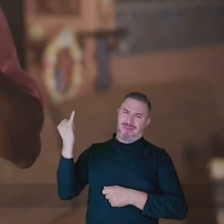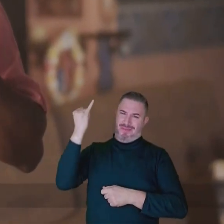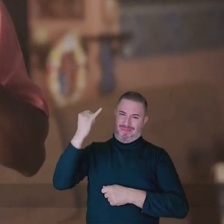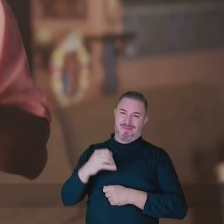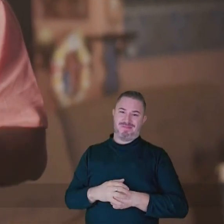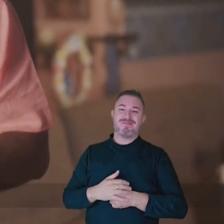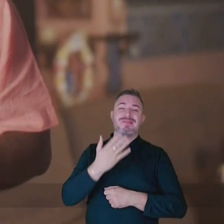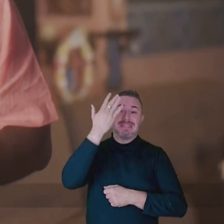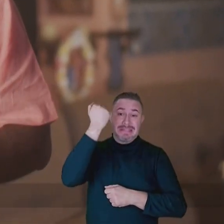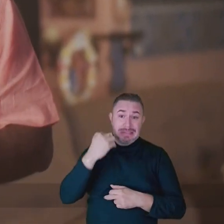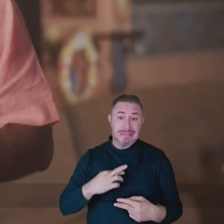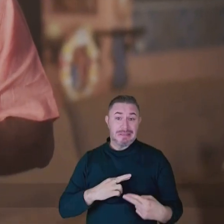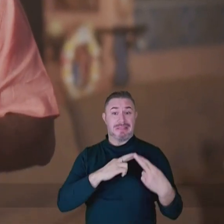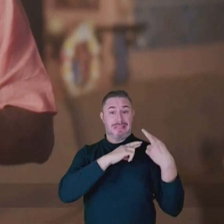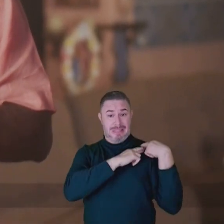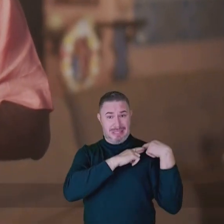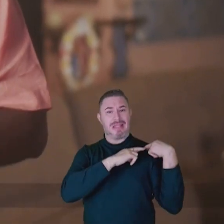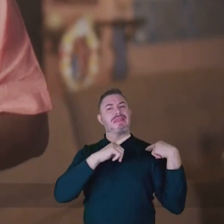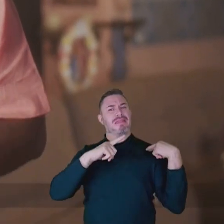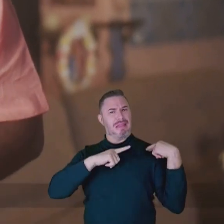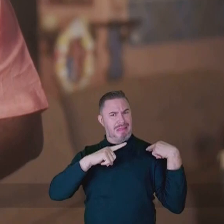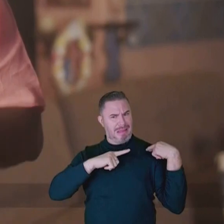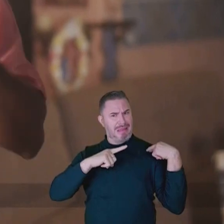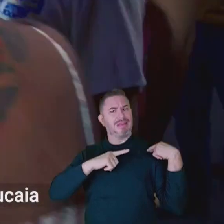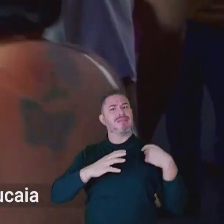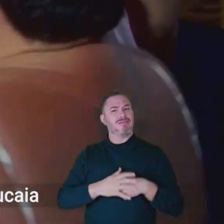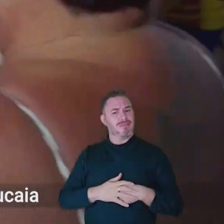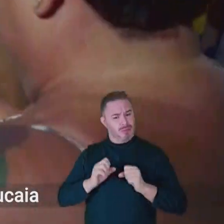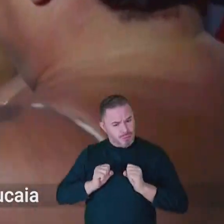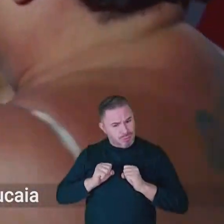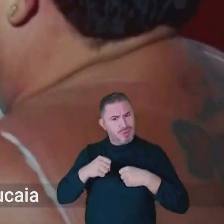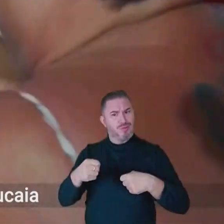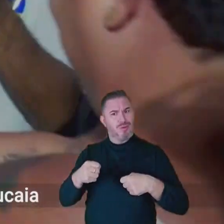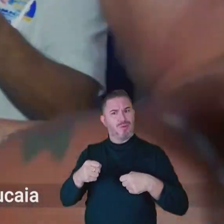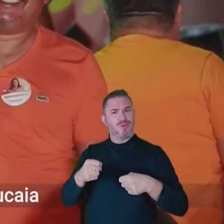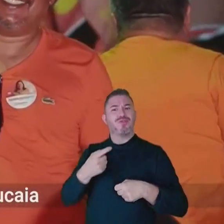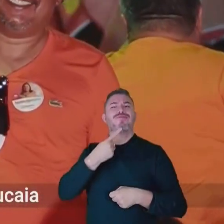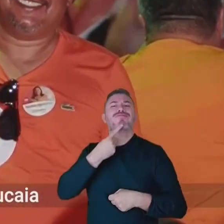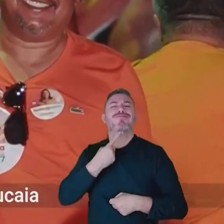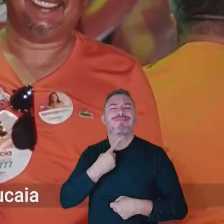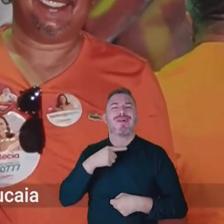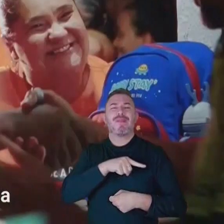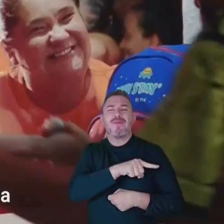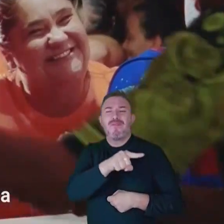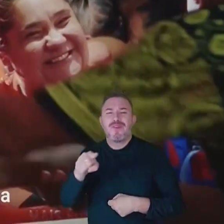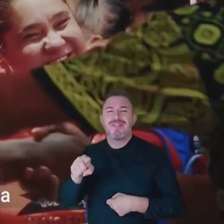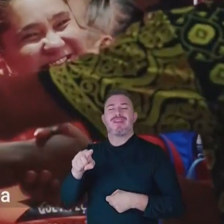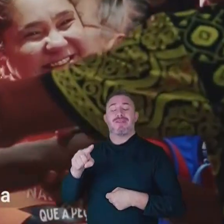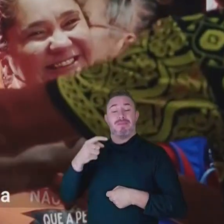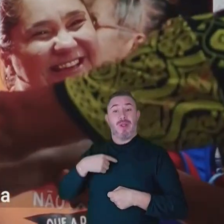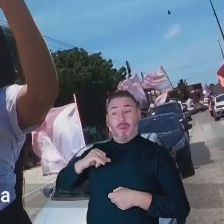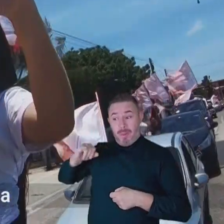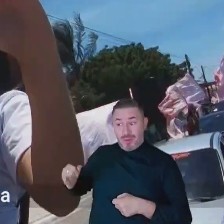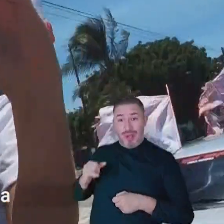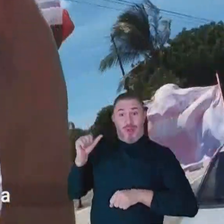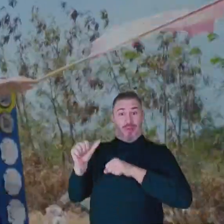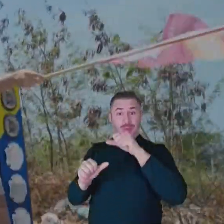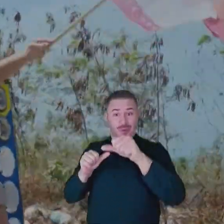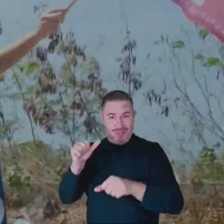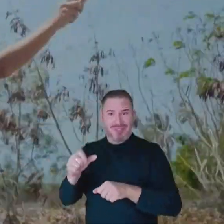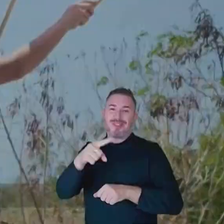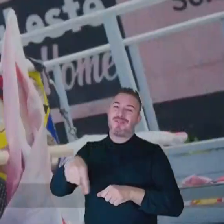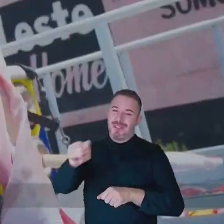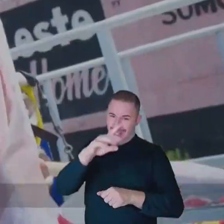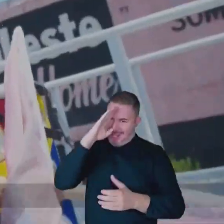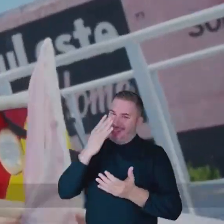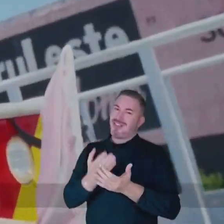Sei o tamanho da responsabilidade que temos e o esforço e o desejo do povo de Calcaia por essa oportunidade de mudança que